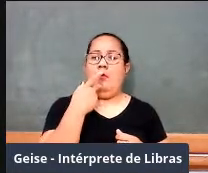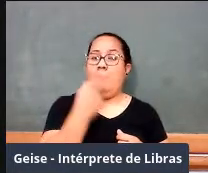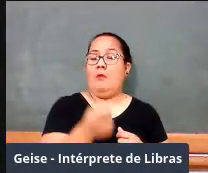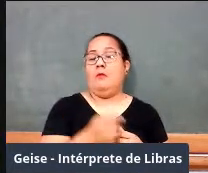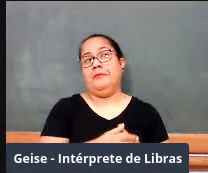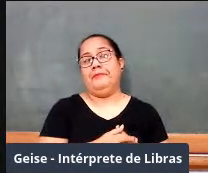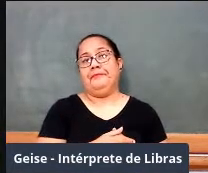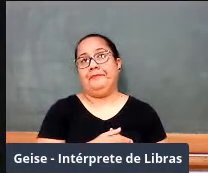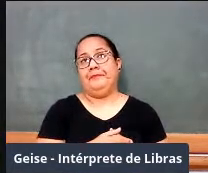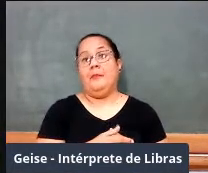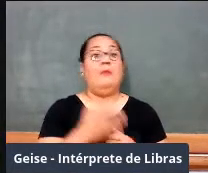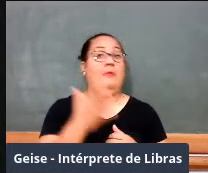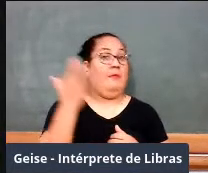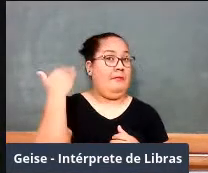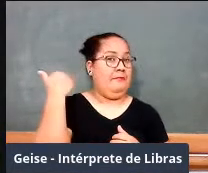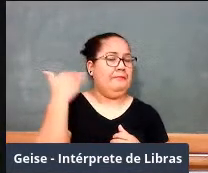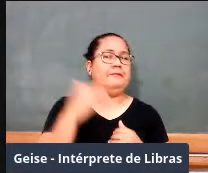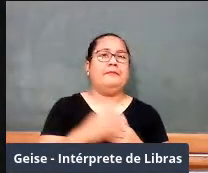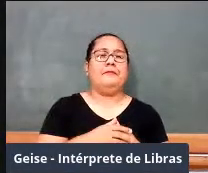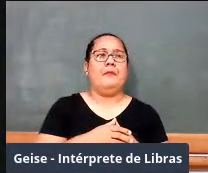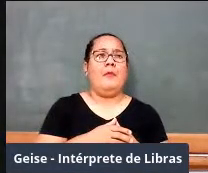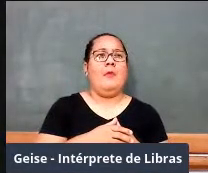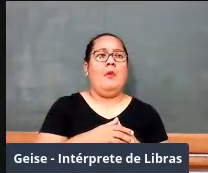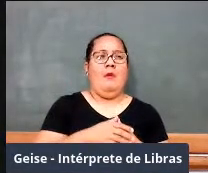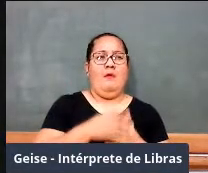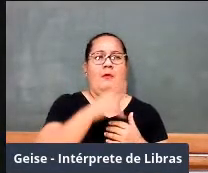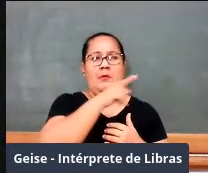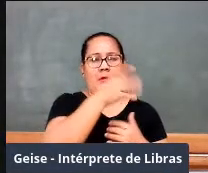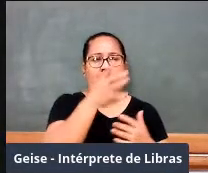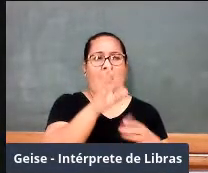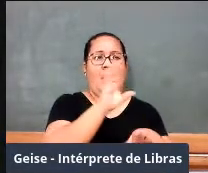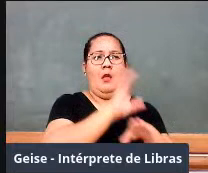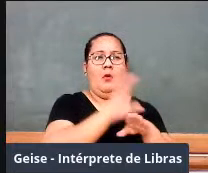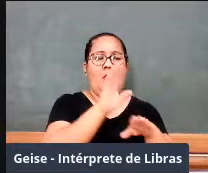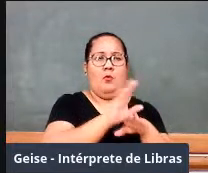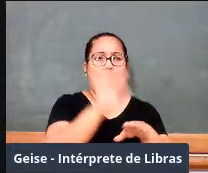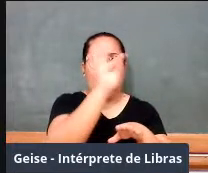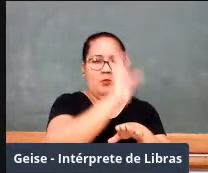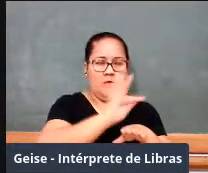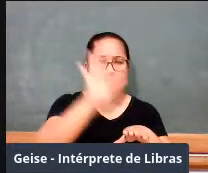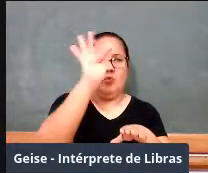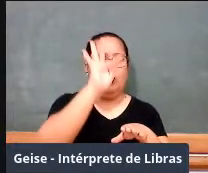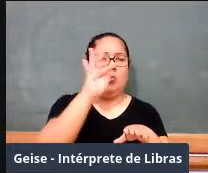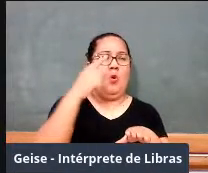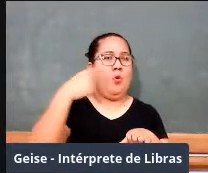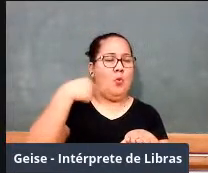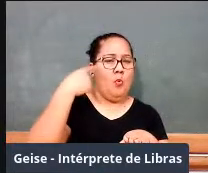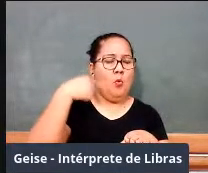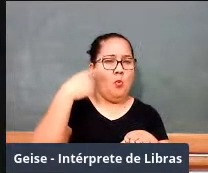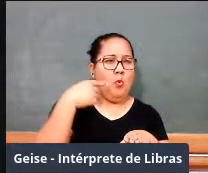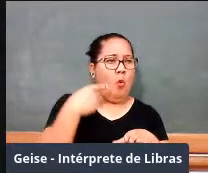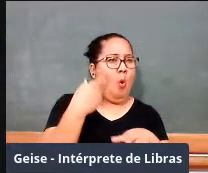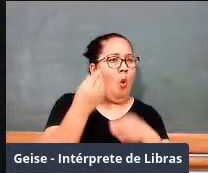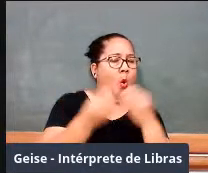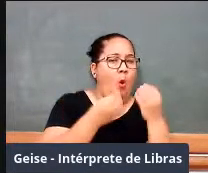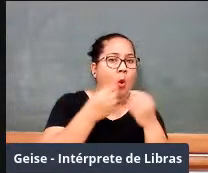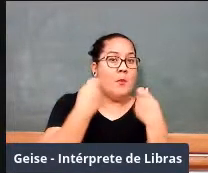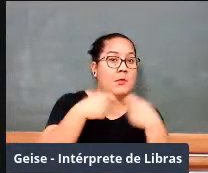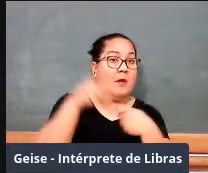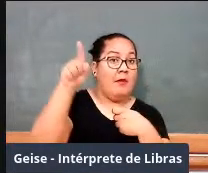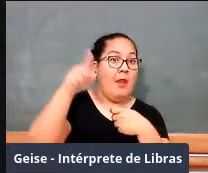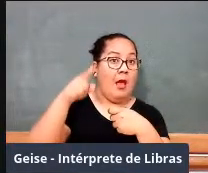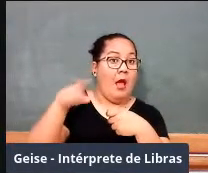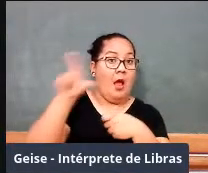para ter acesso ao curso superior de Direito, vamos copiar o que acontecia lá em Coimbra,